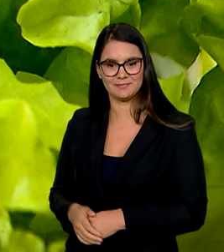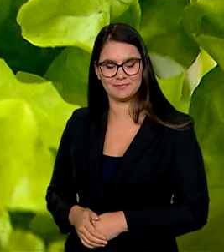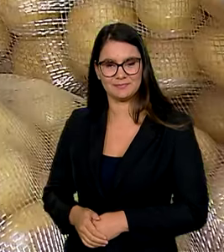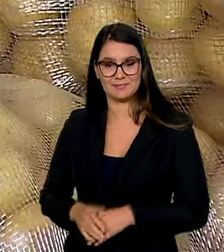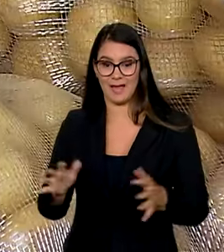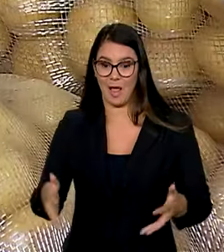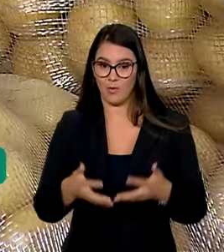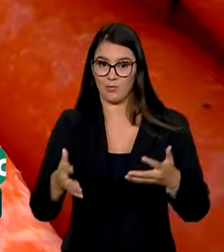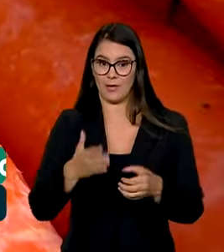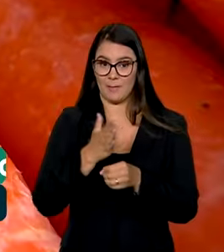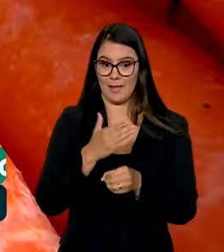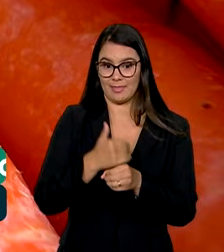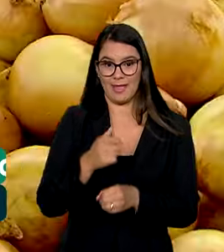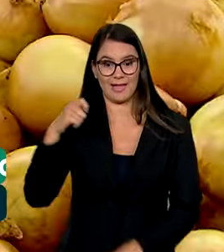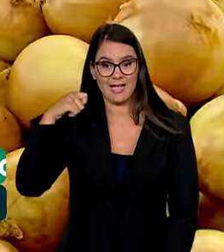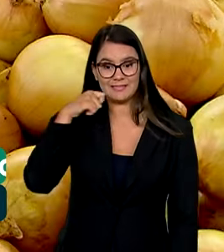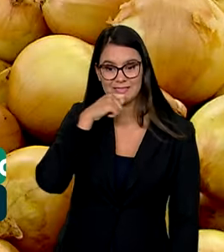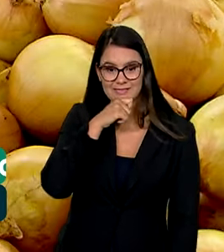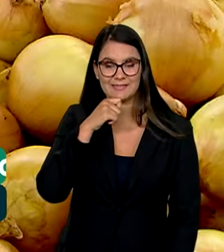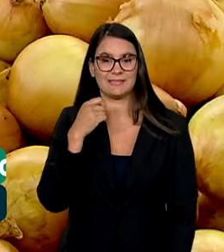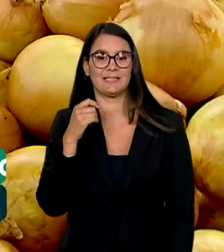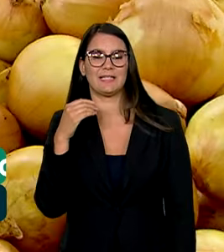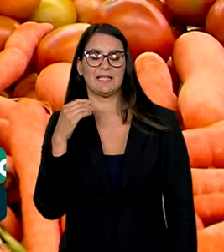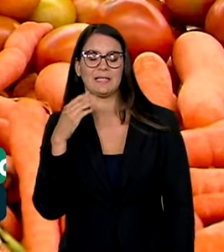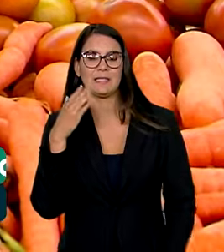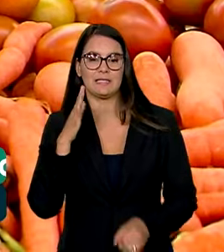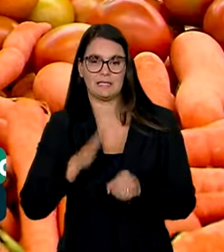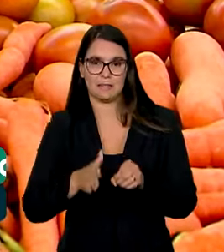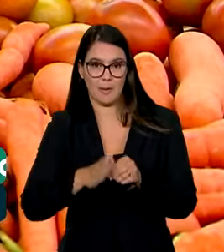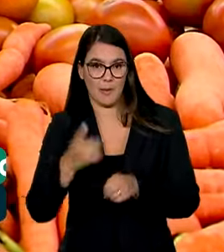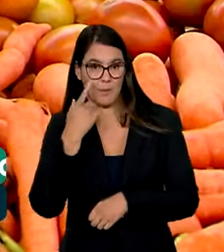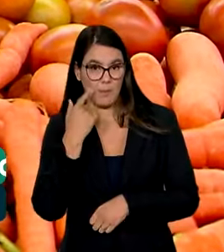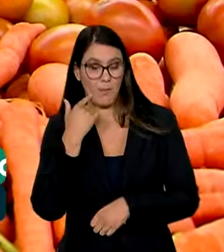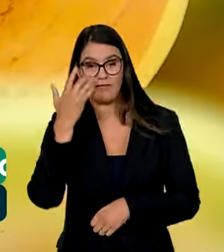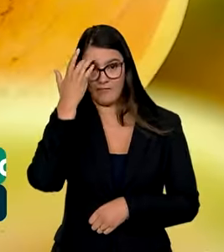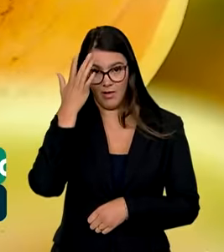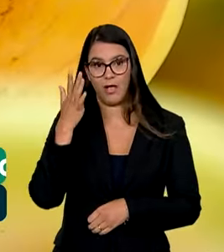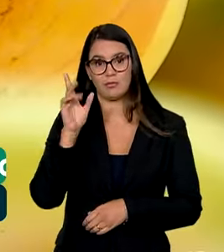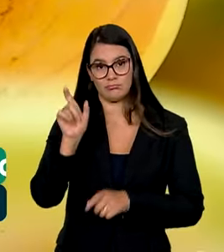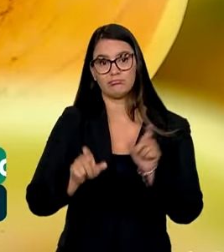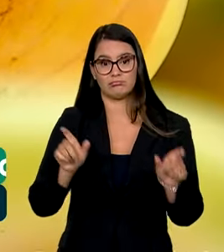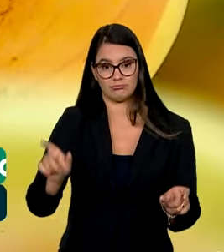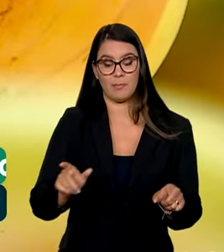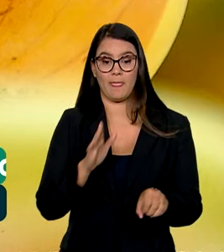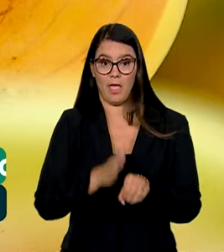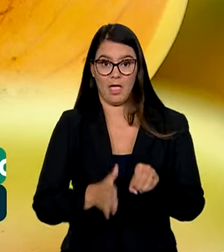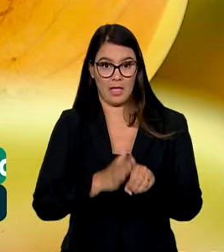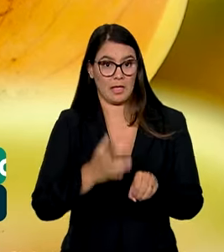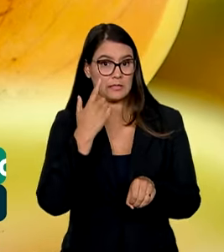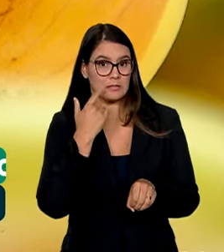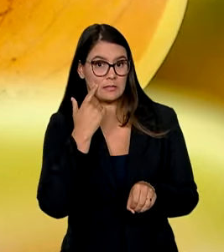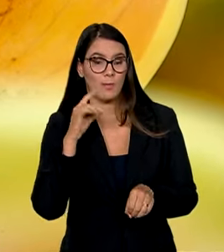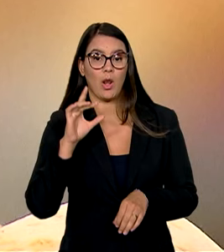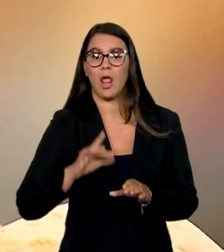Alface, batata, cenoura e cebola ficaram mais acessíveis ao consumidor. A cebola liderou a queda de